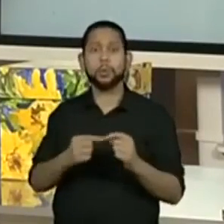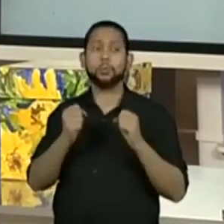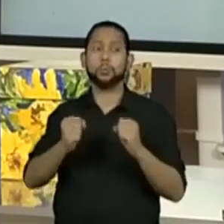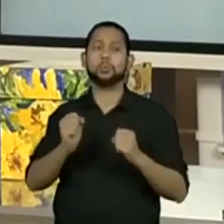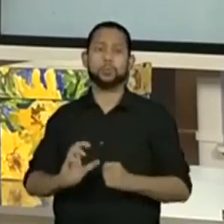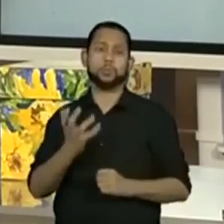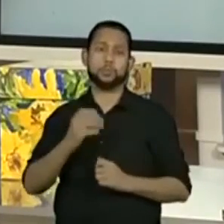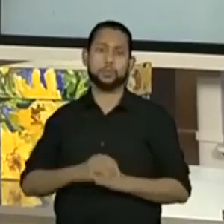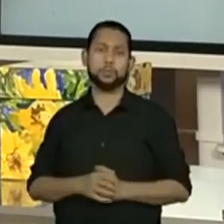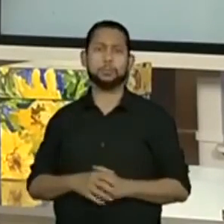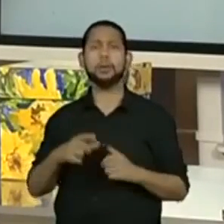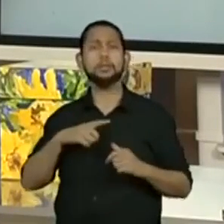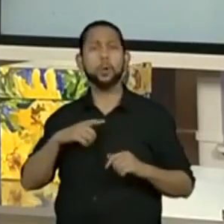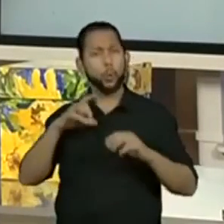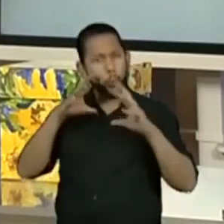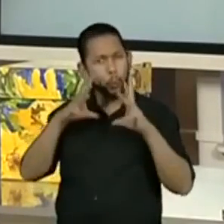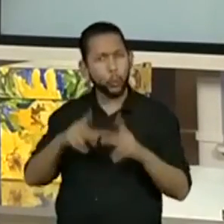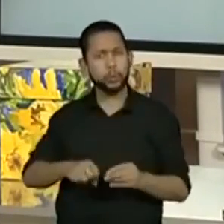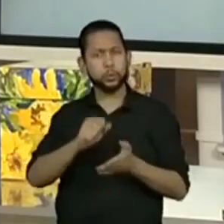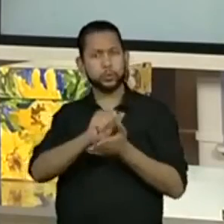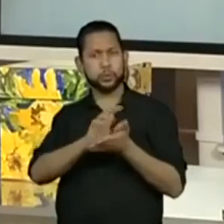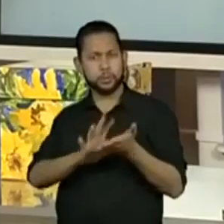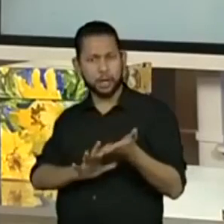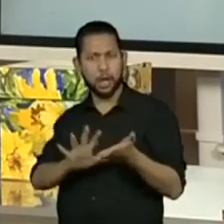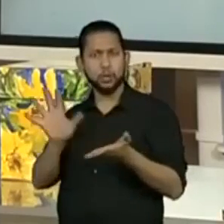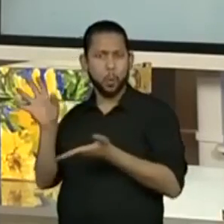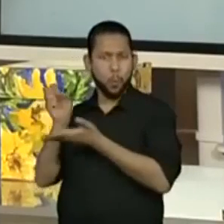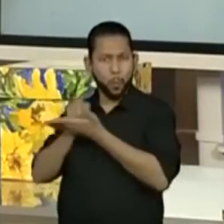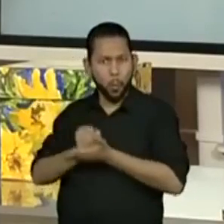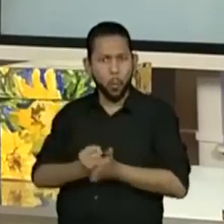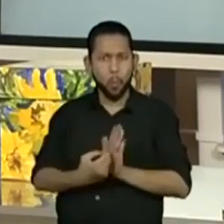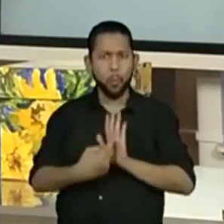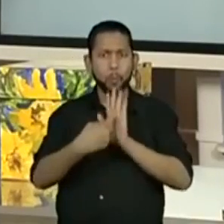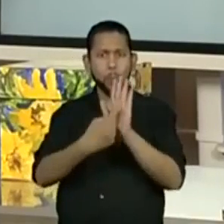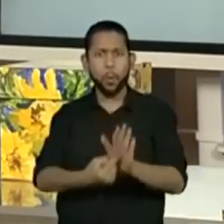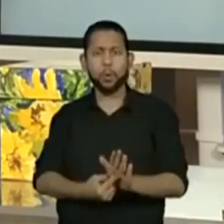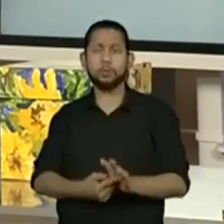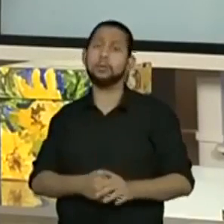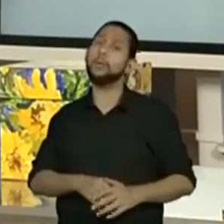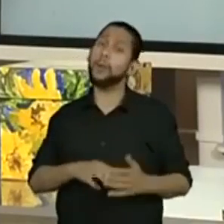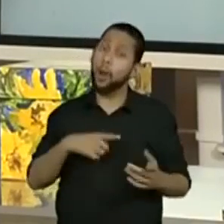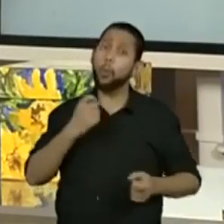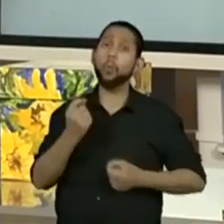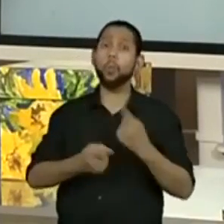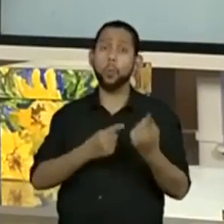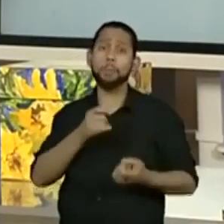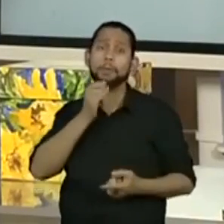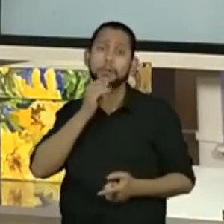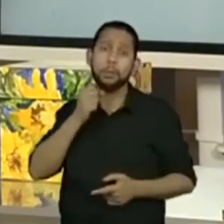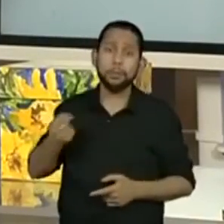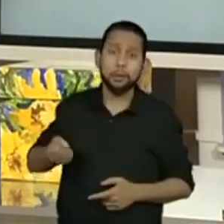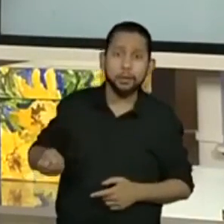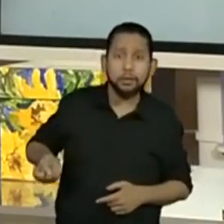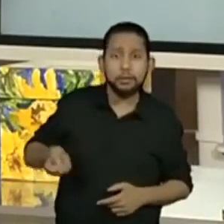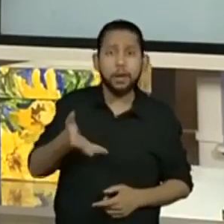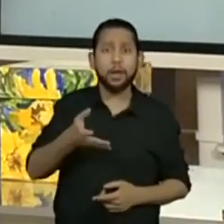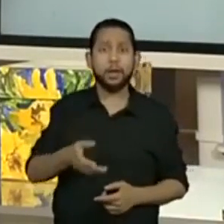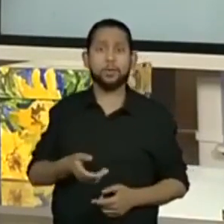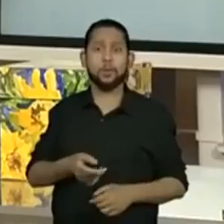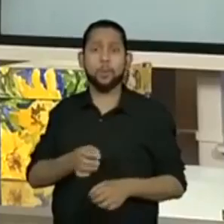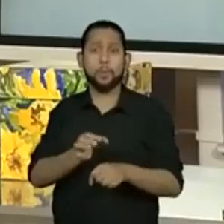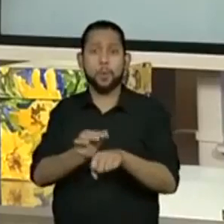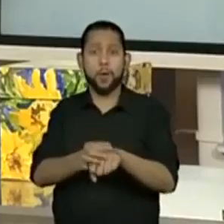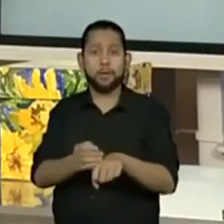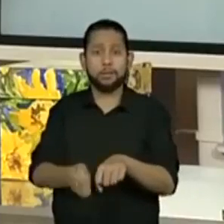mas você trouxe todas essas atividades para cá? Algumas eu fiz, como o cara e coroa e o dado. Mas aqui, né,